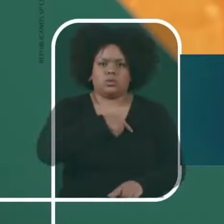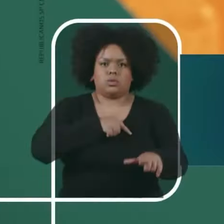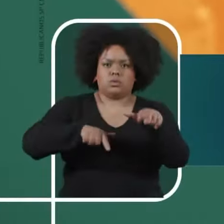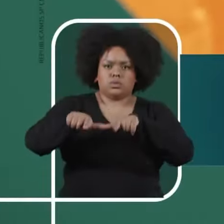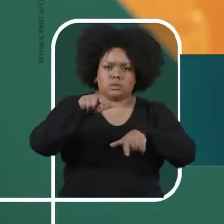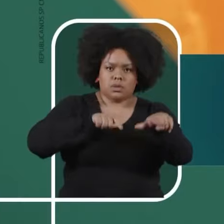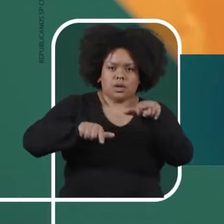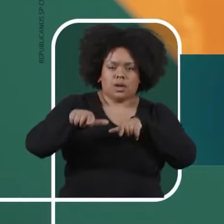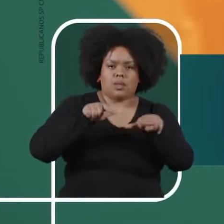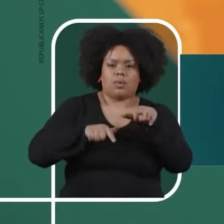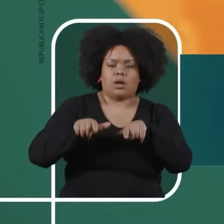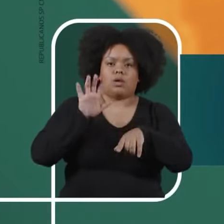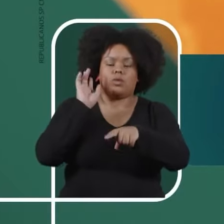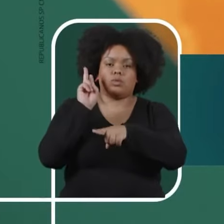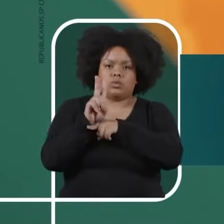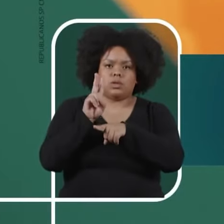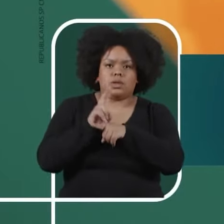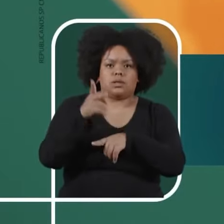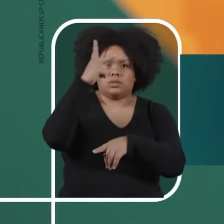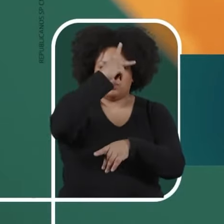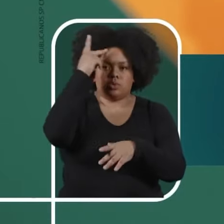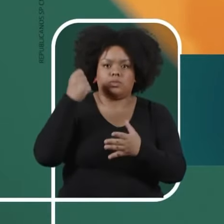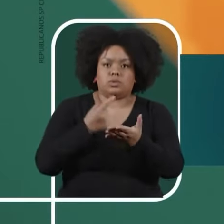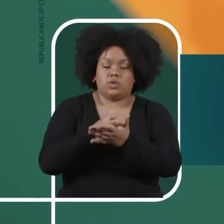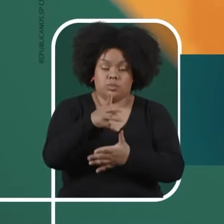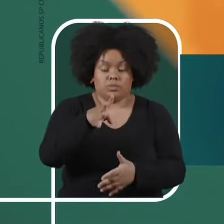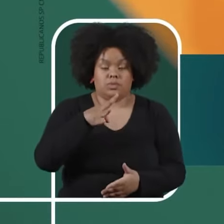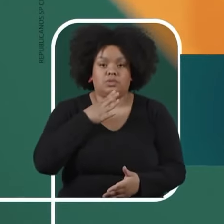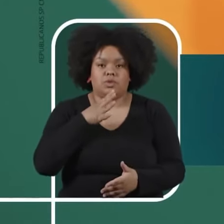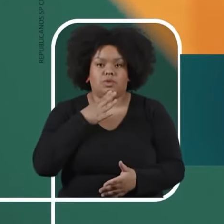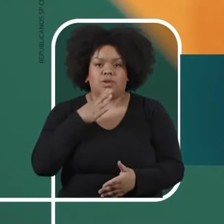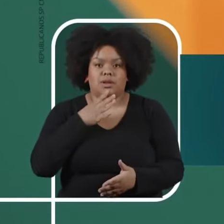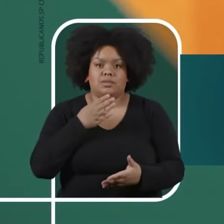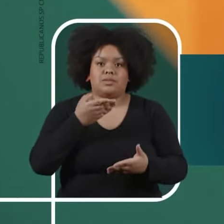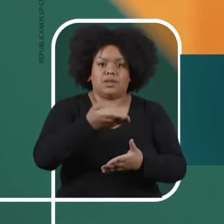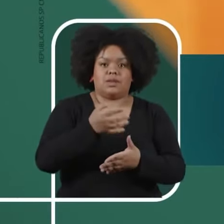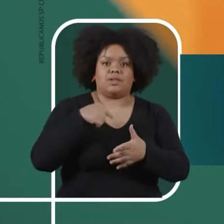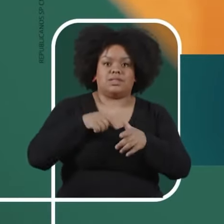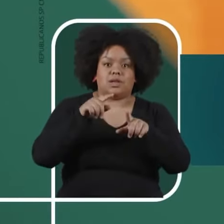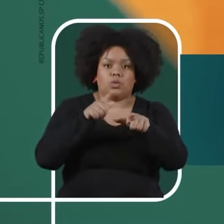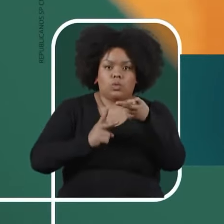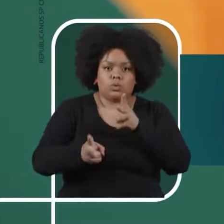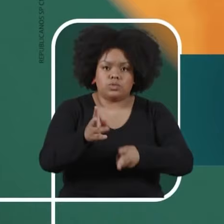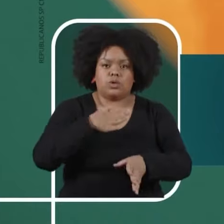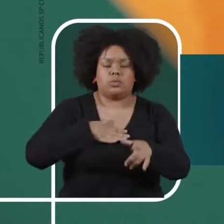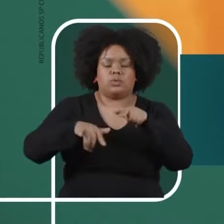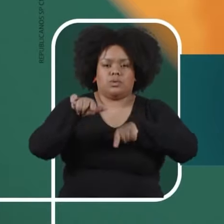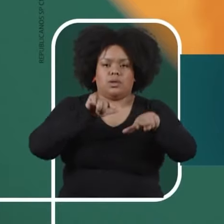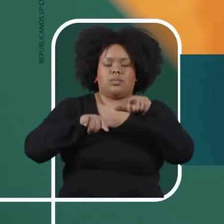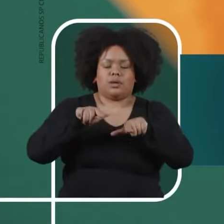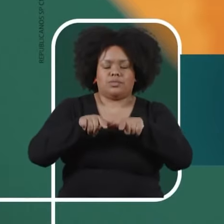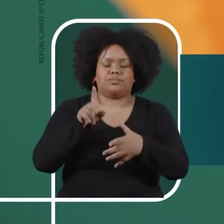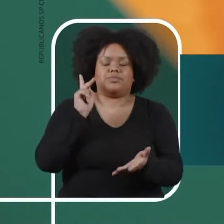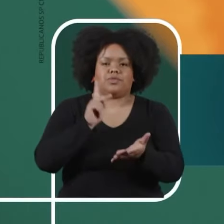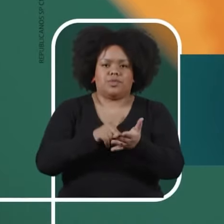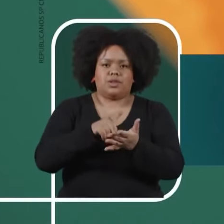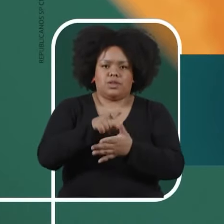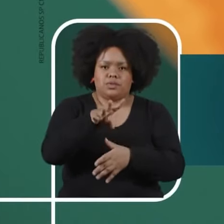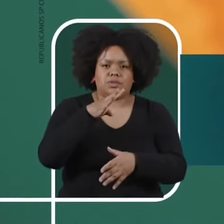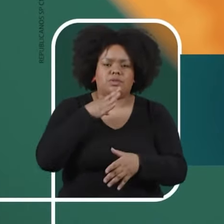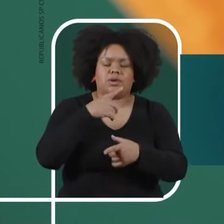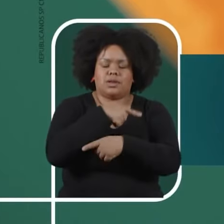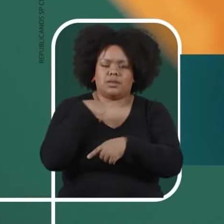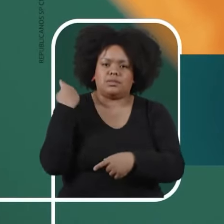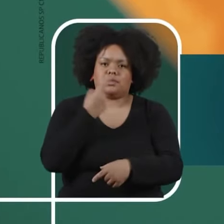O nosso trabalho, como você sabe, é a defesa do consumidor. O xerifinho vai ser a extensão do meu trabalho nas cidades de São Paulo. É isso aí,